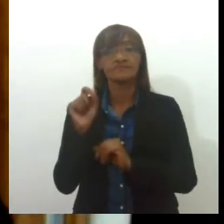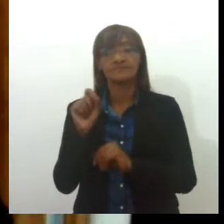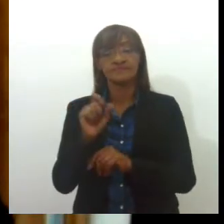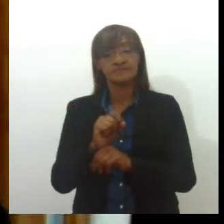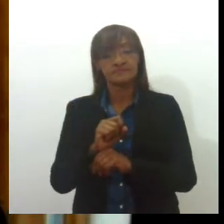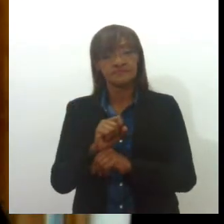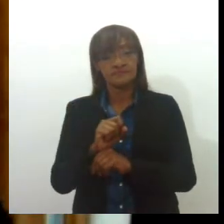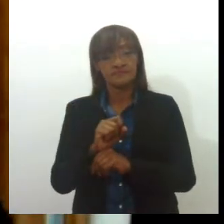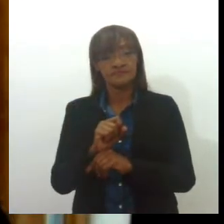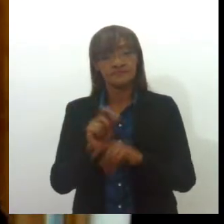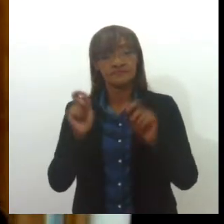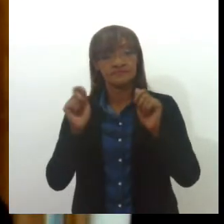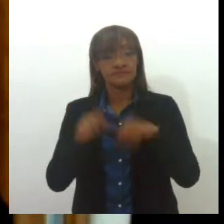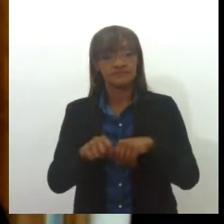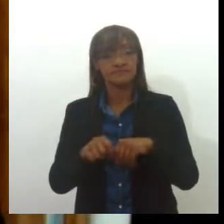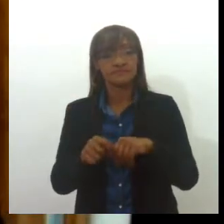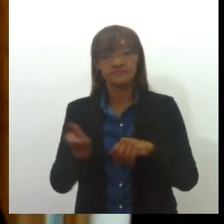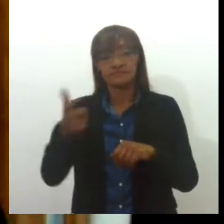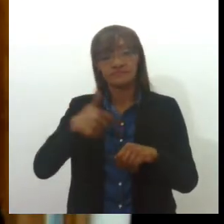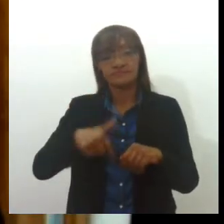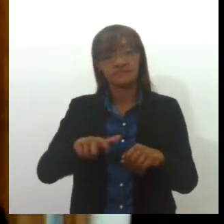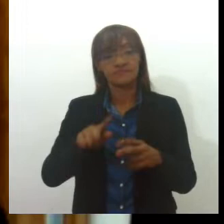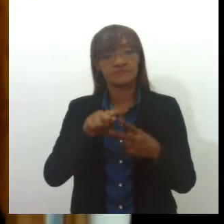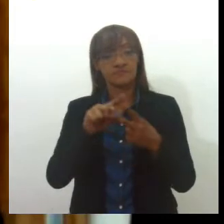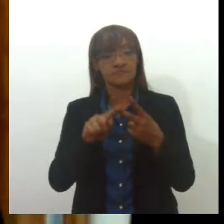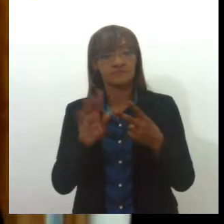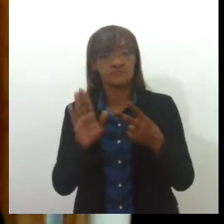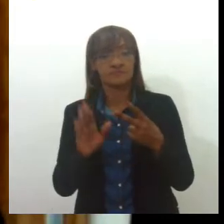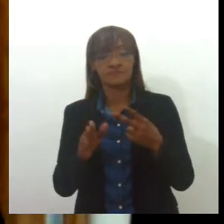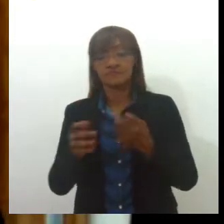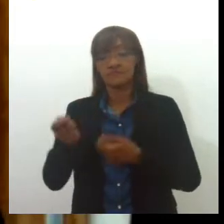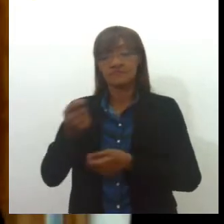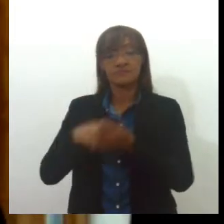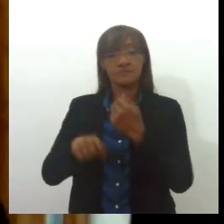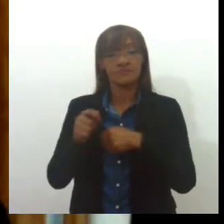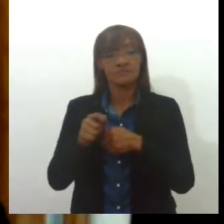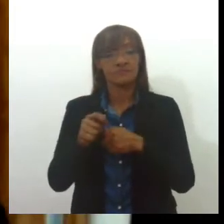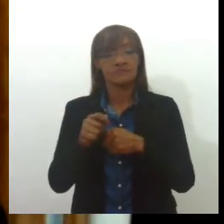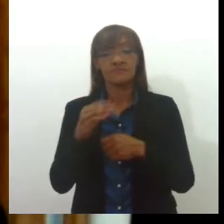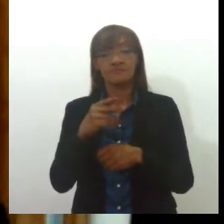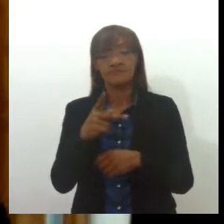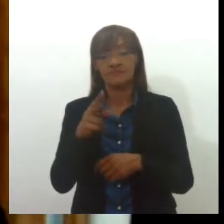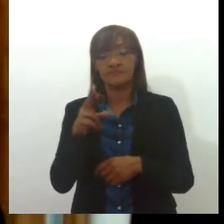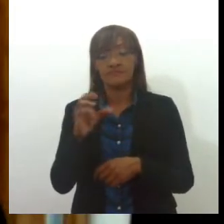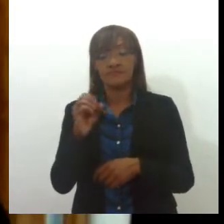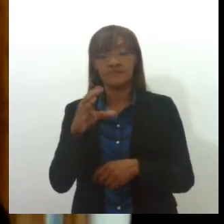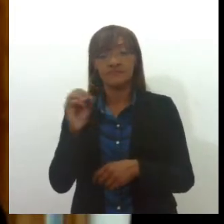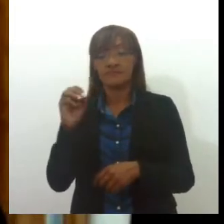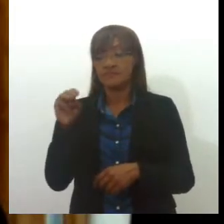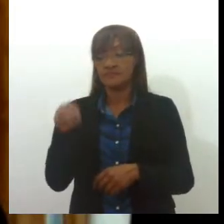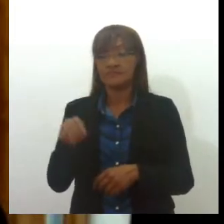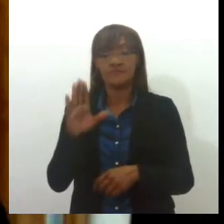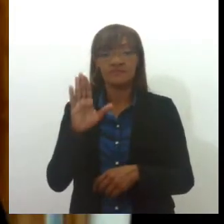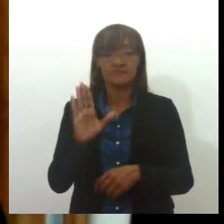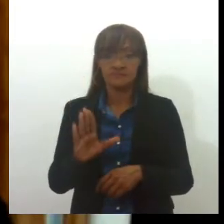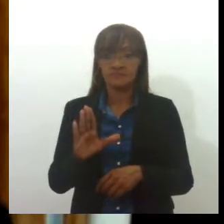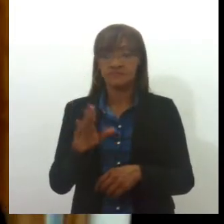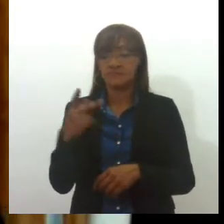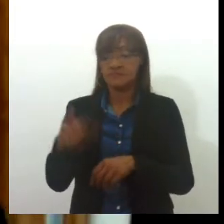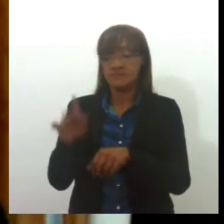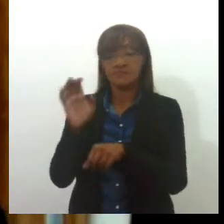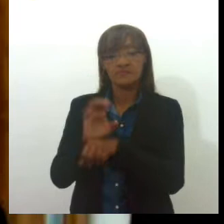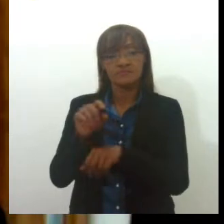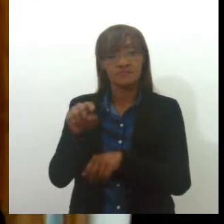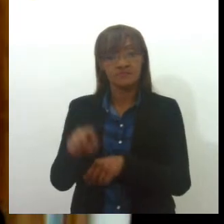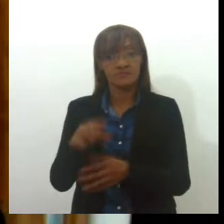é criar um segundo procedimento, um procedimento administrativo no PROCON. Então, ela se utiliza do PROCON estadual, que é um